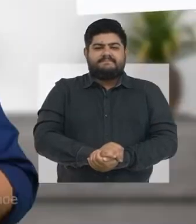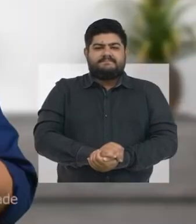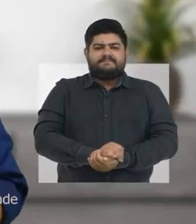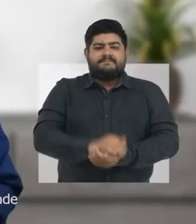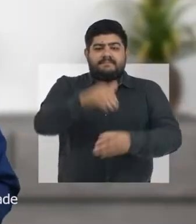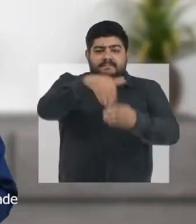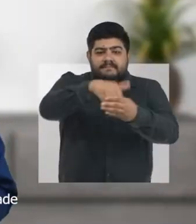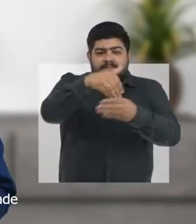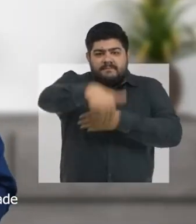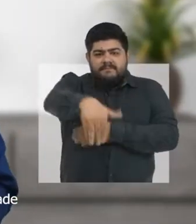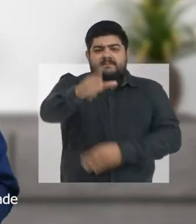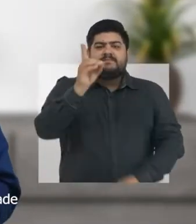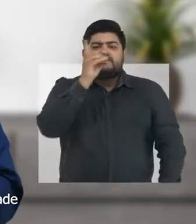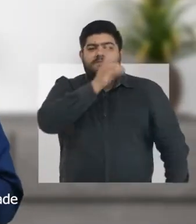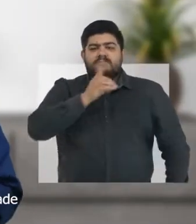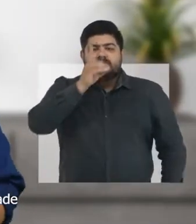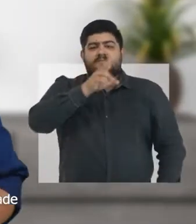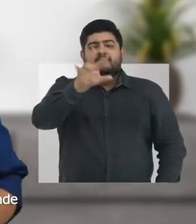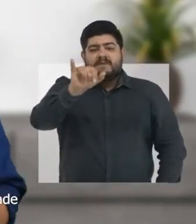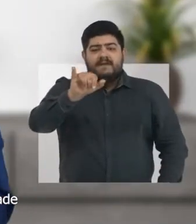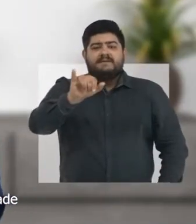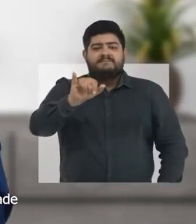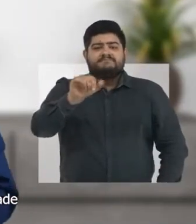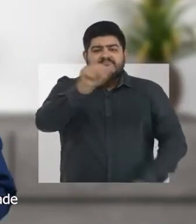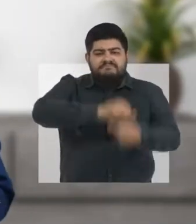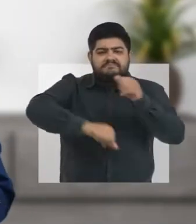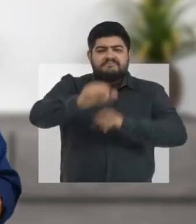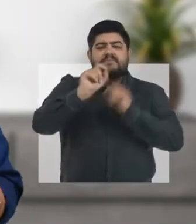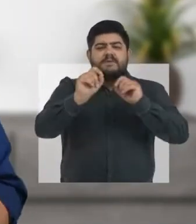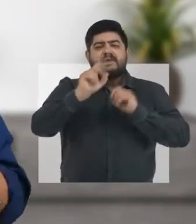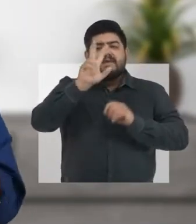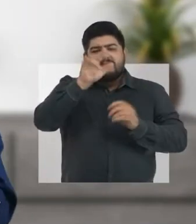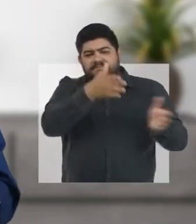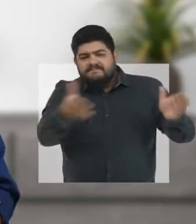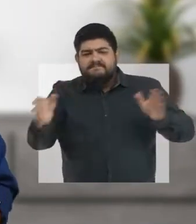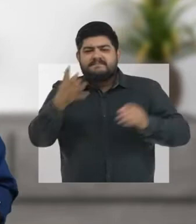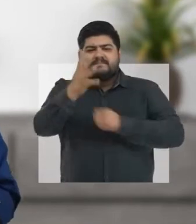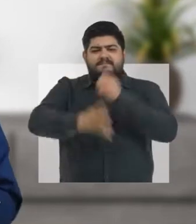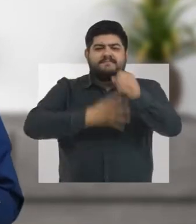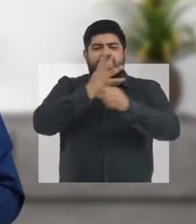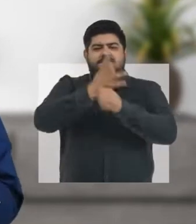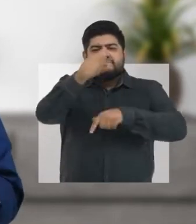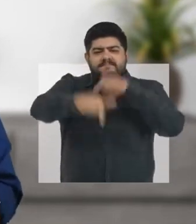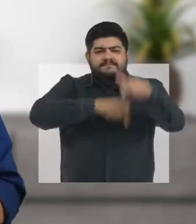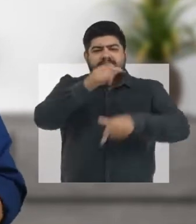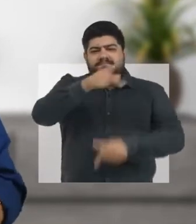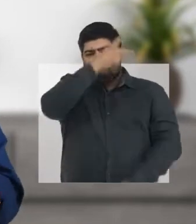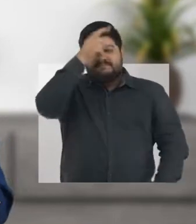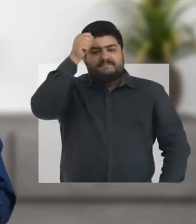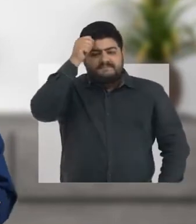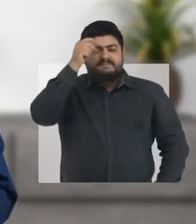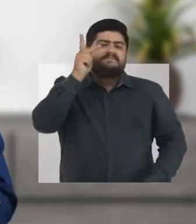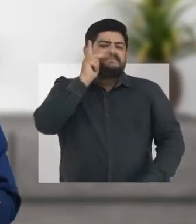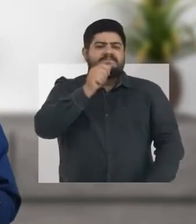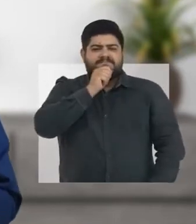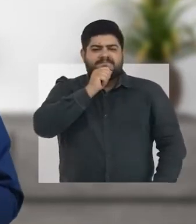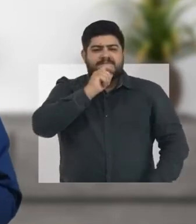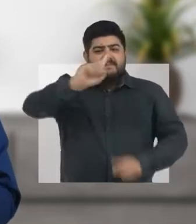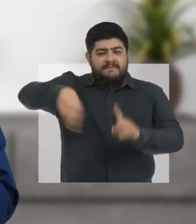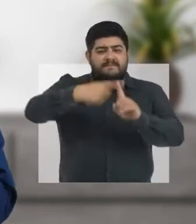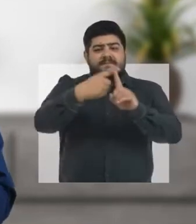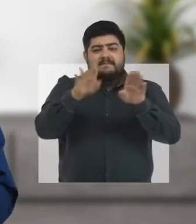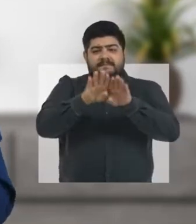A eleição deste domingo vai definir quem irá gerir a nossa cidade pelos próximos quatro anos. Vai definir muito mais do que isso.